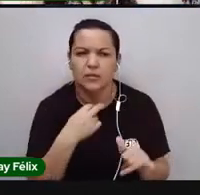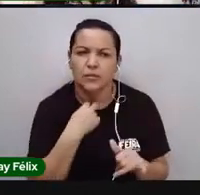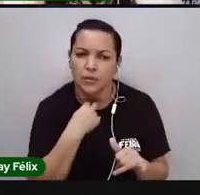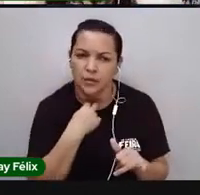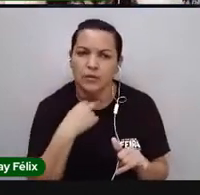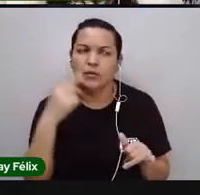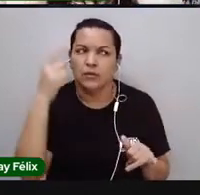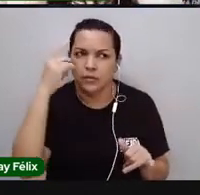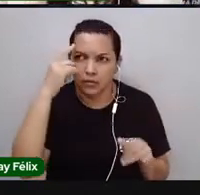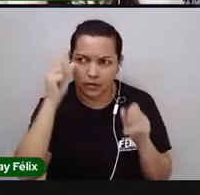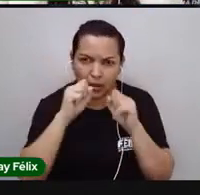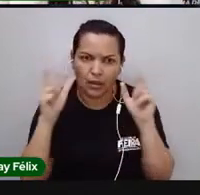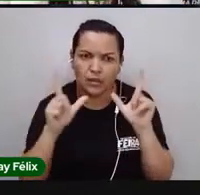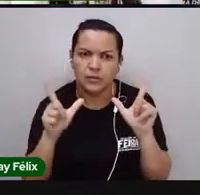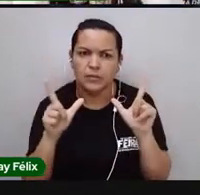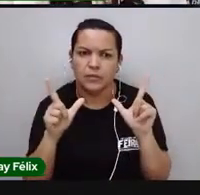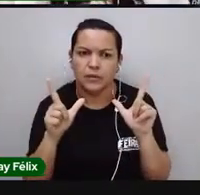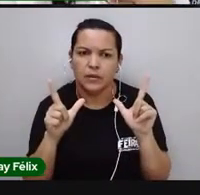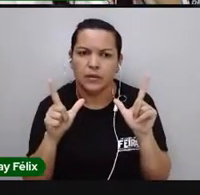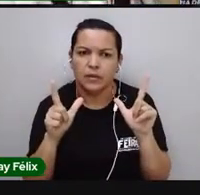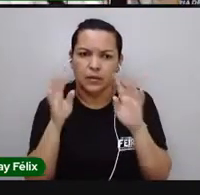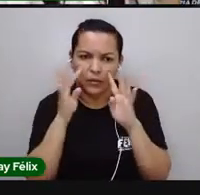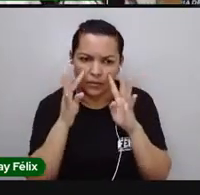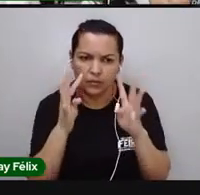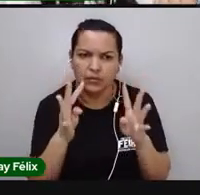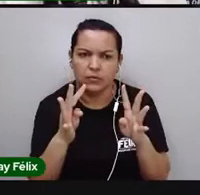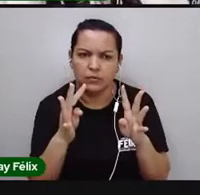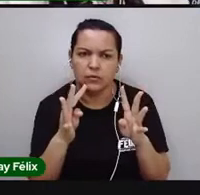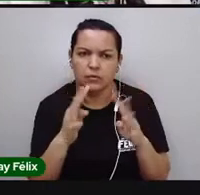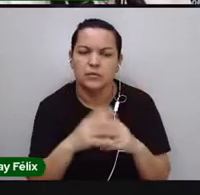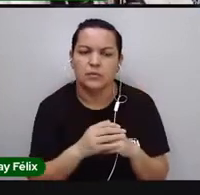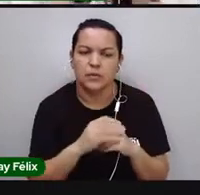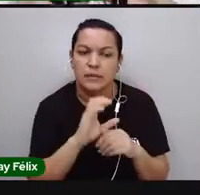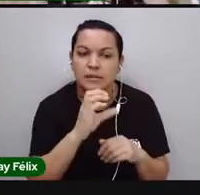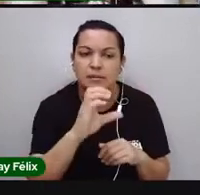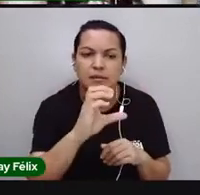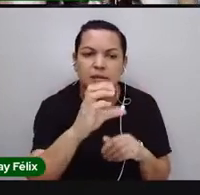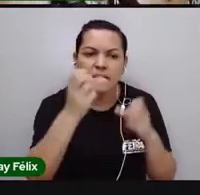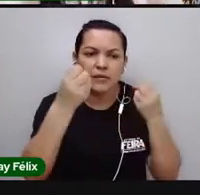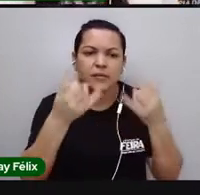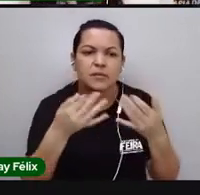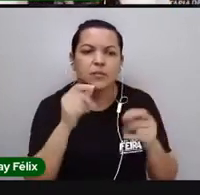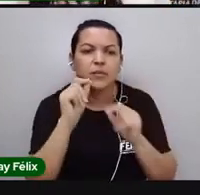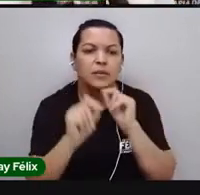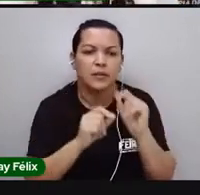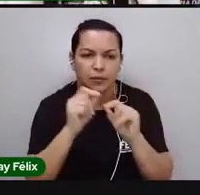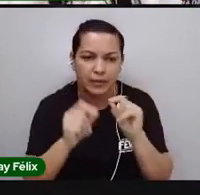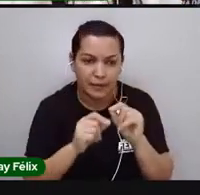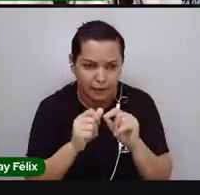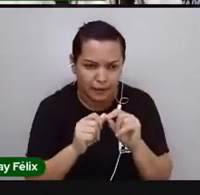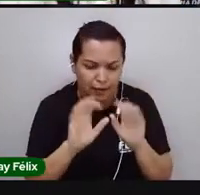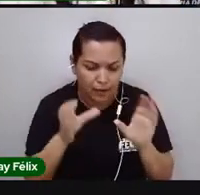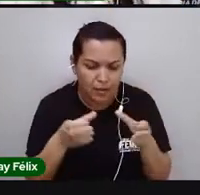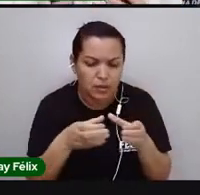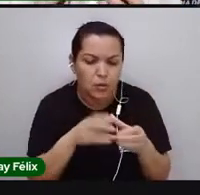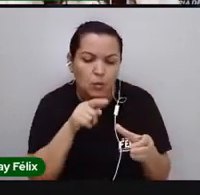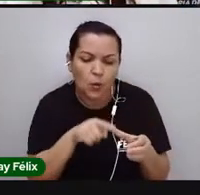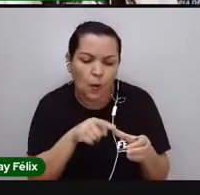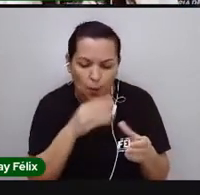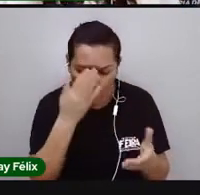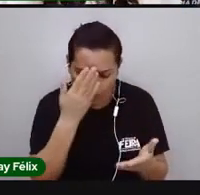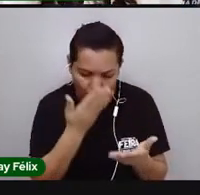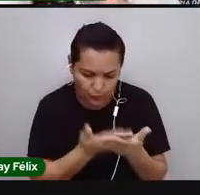gente precisa ficar atento, tá? Ao que a ciência está dizendo, ao que esse conjunto de cientistas estão dizendo